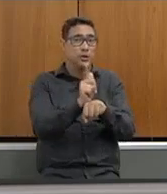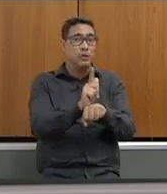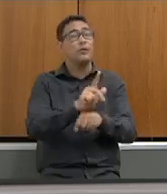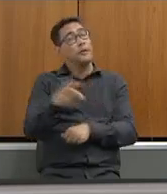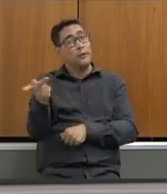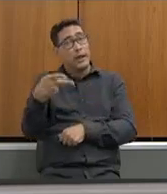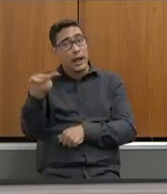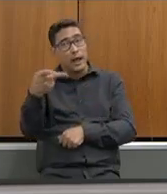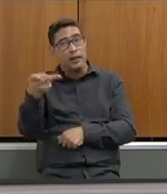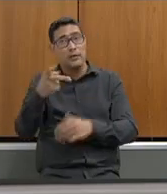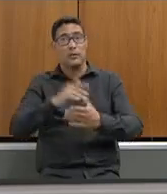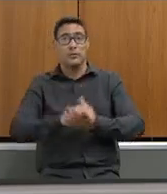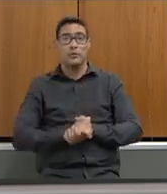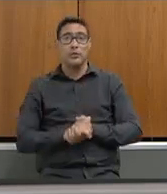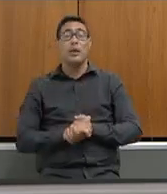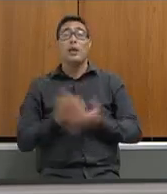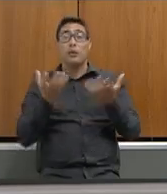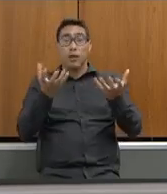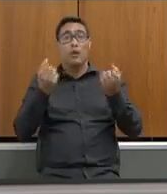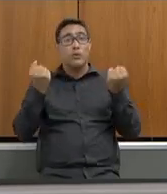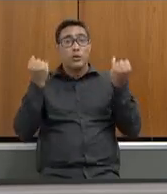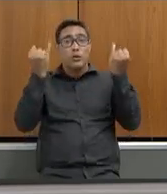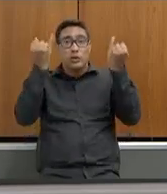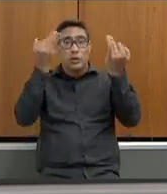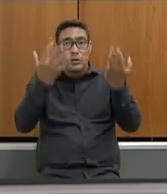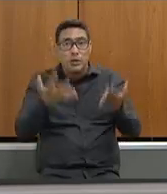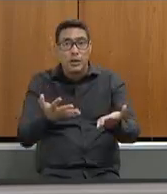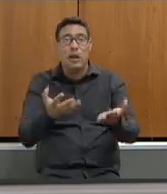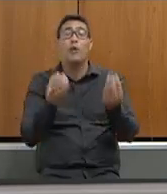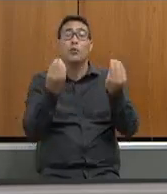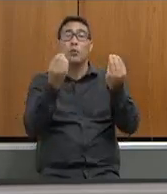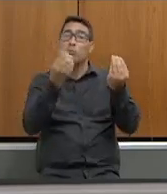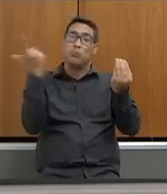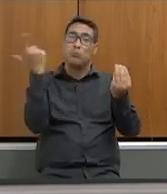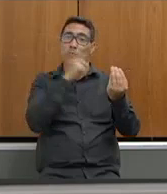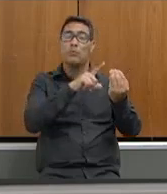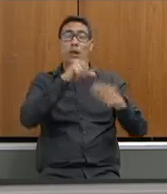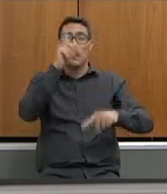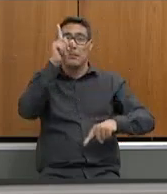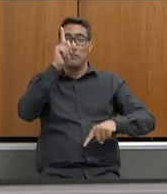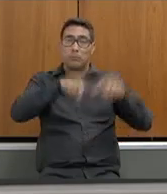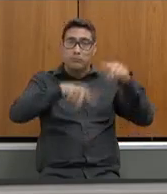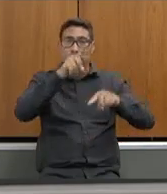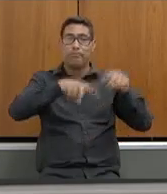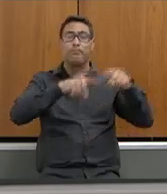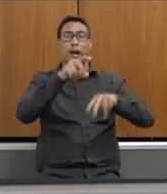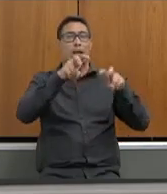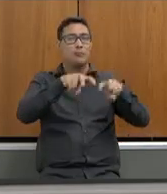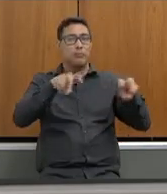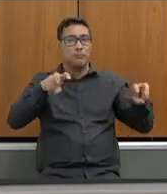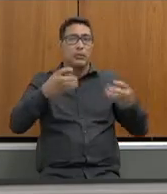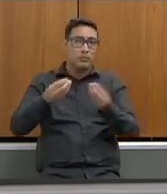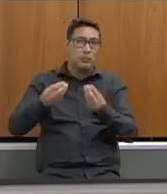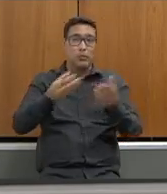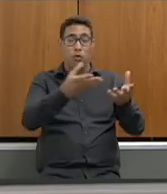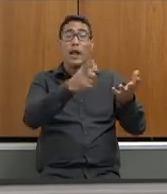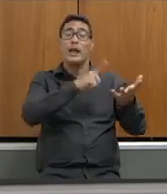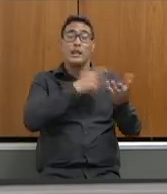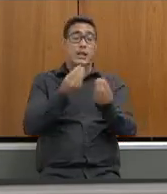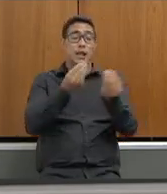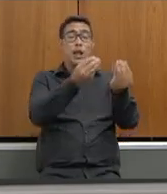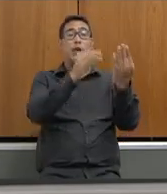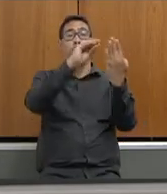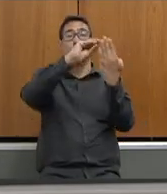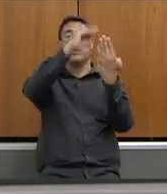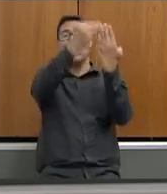deputado então eu quero te explicar como é que foi feita a aquisição de imobiliários para as nossas escolas nós disponibilizamos um catálogo